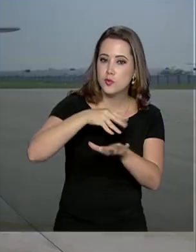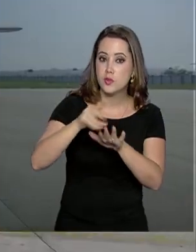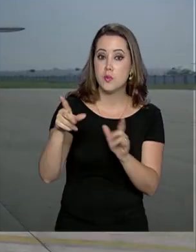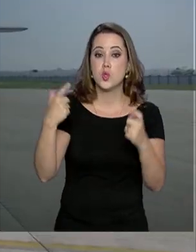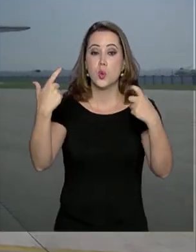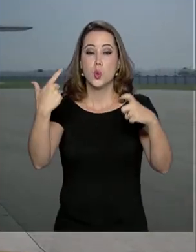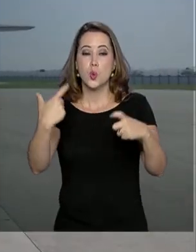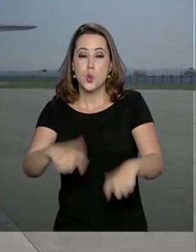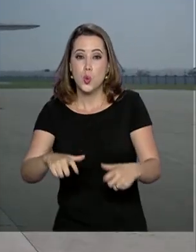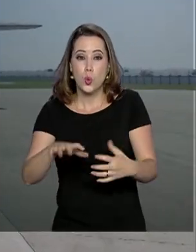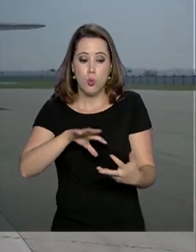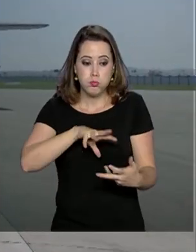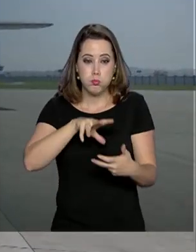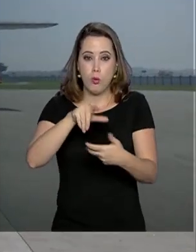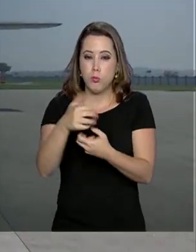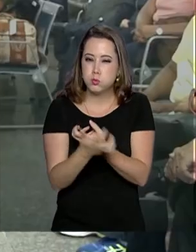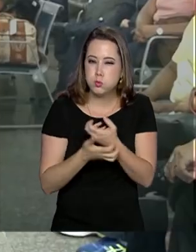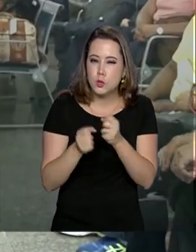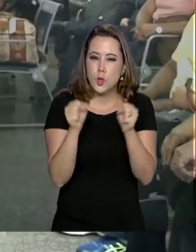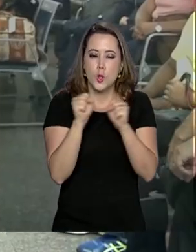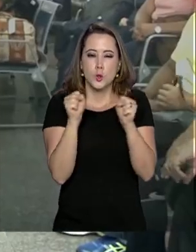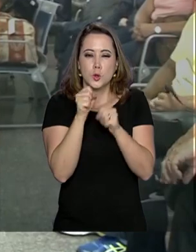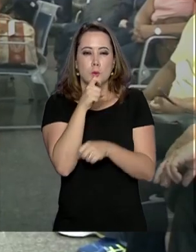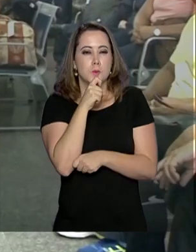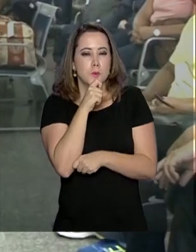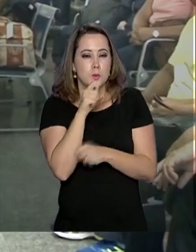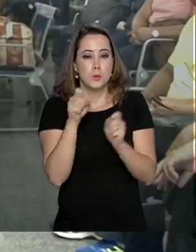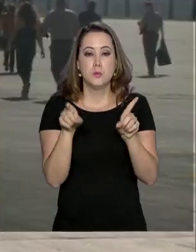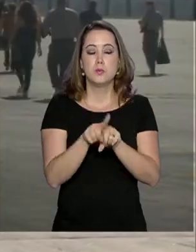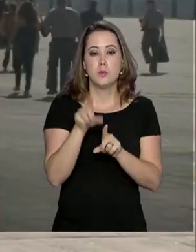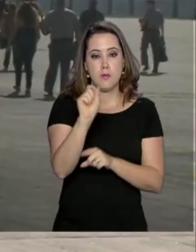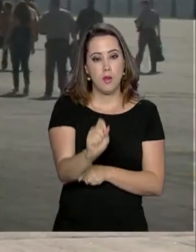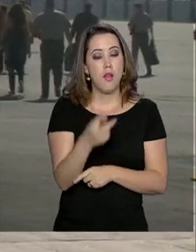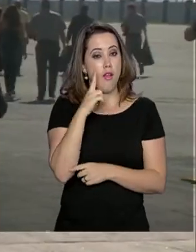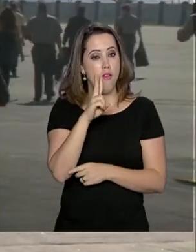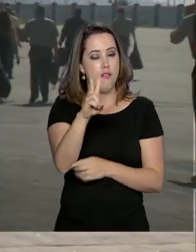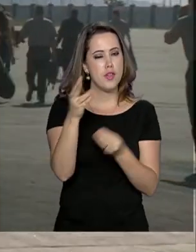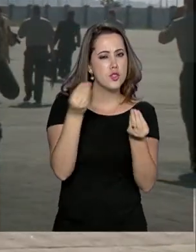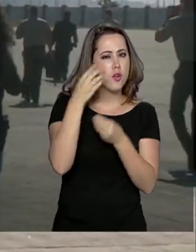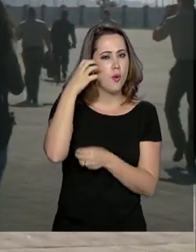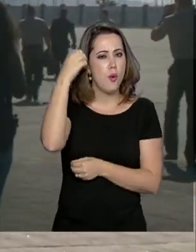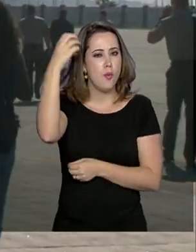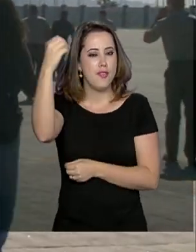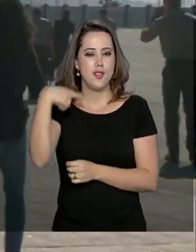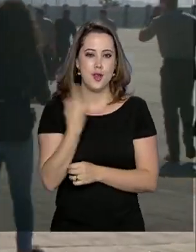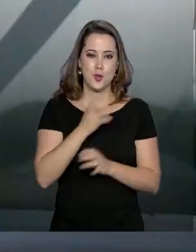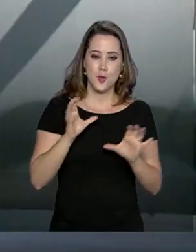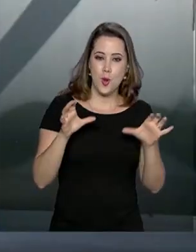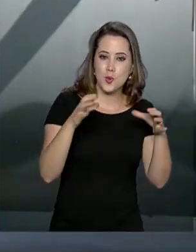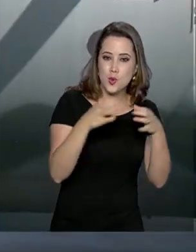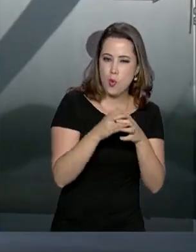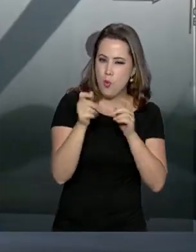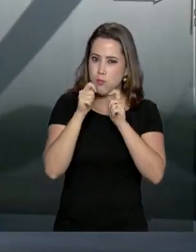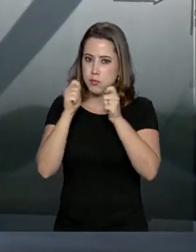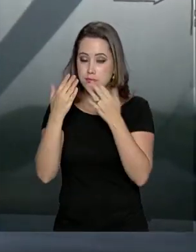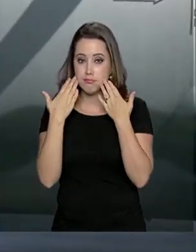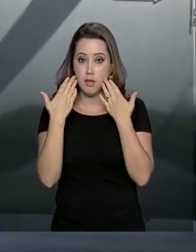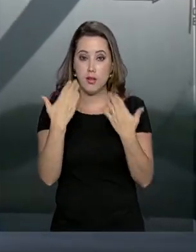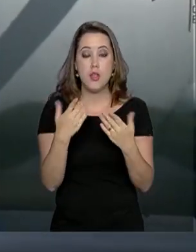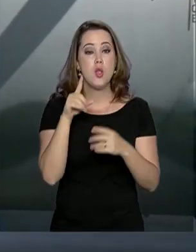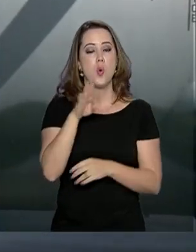direto do continente gelado. Na reportagem de hoje veja o embarque da nossa equipe e conheça o Hércules,